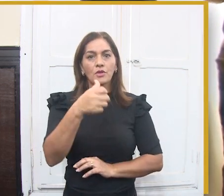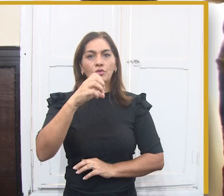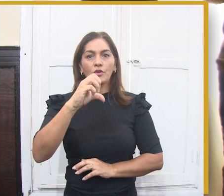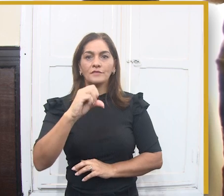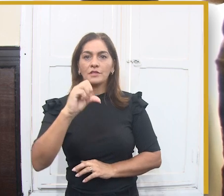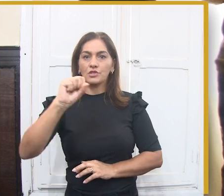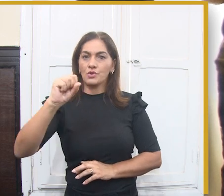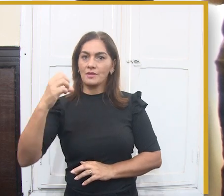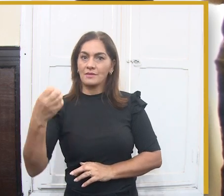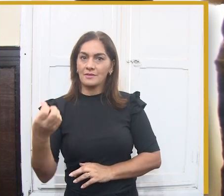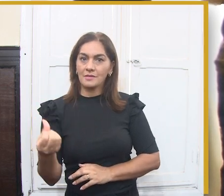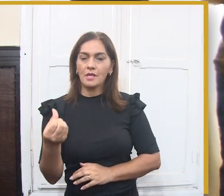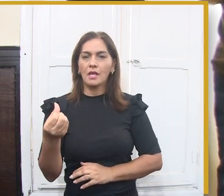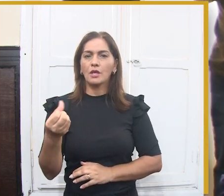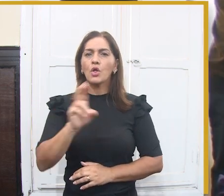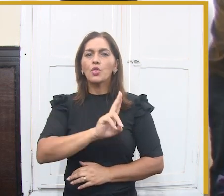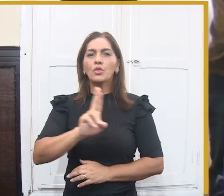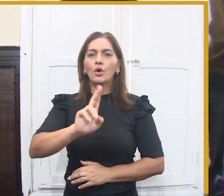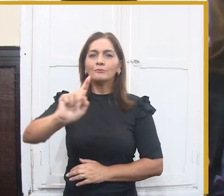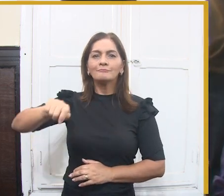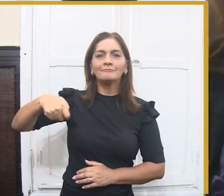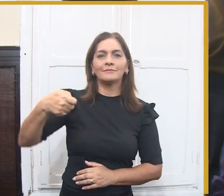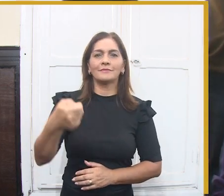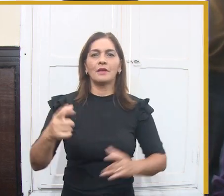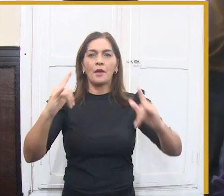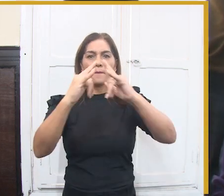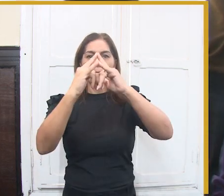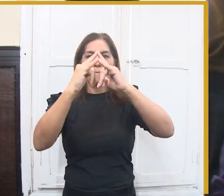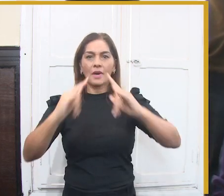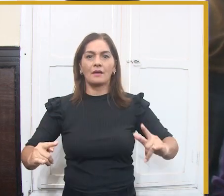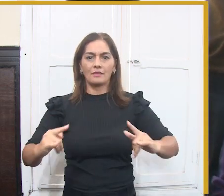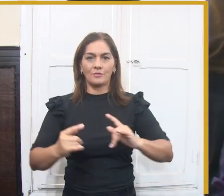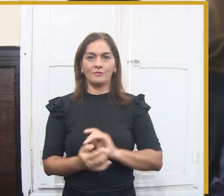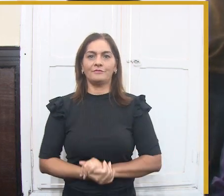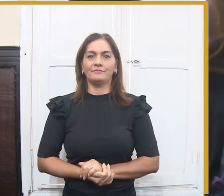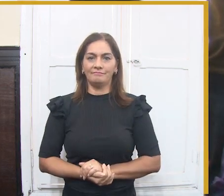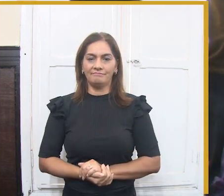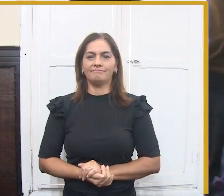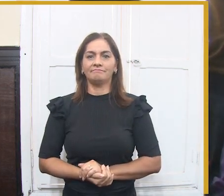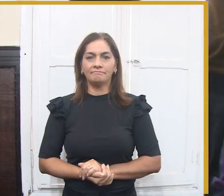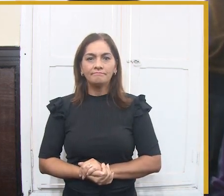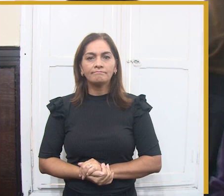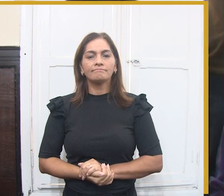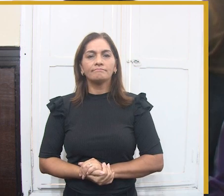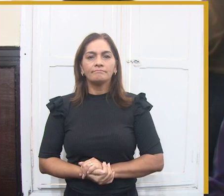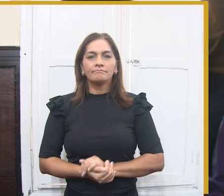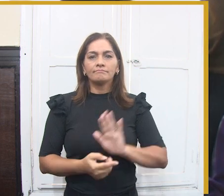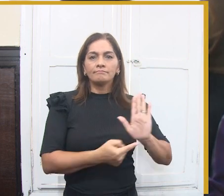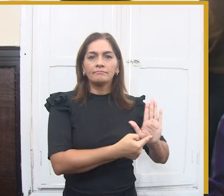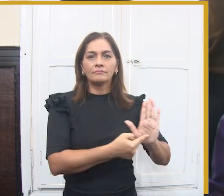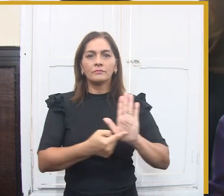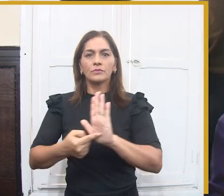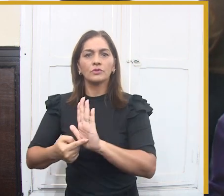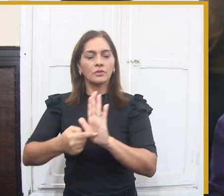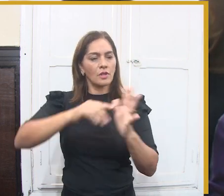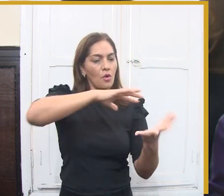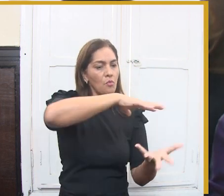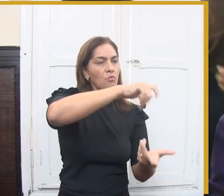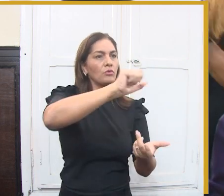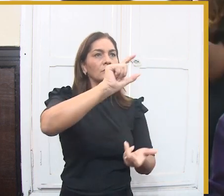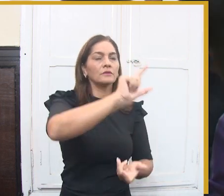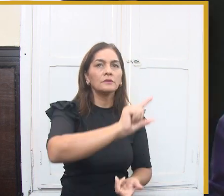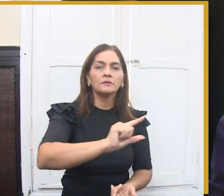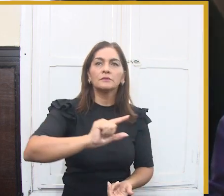Inserido nesse contexto, o maior São João do Mundo, criado em 1983, ganhou um espaço